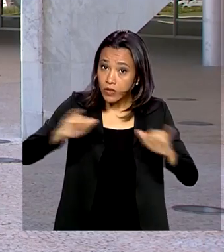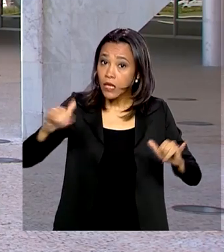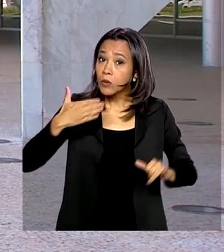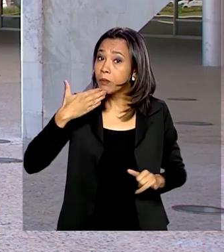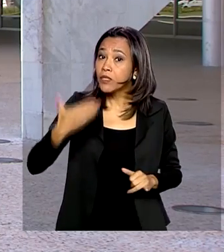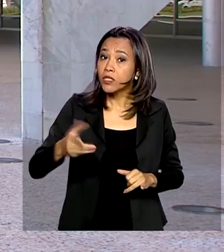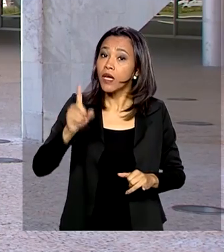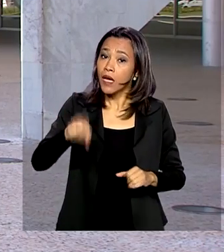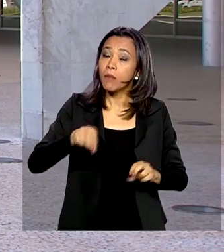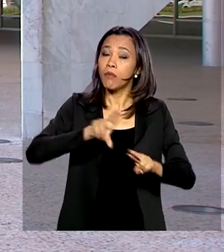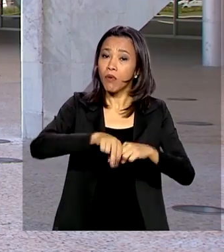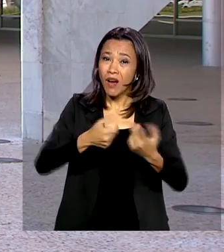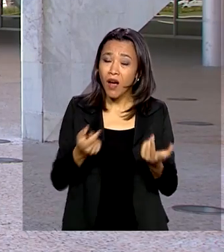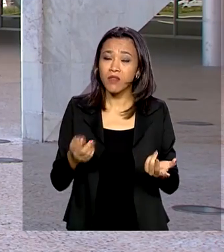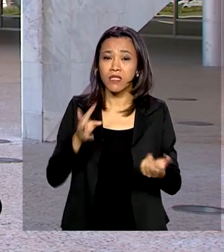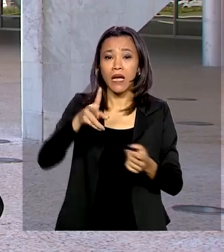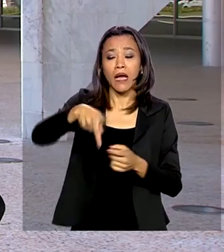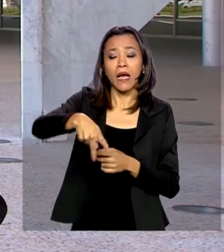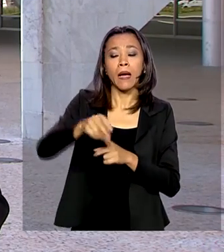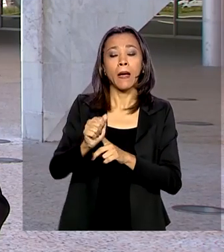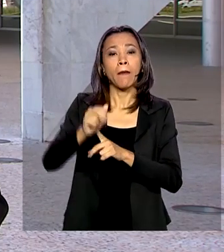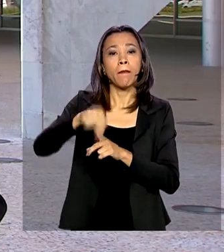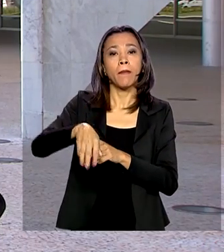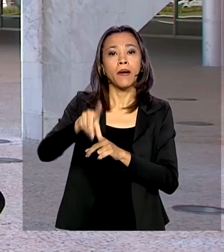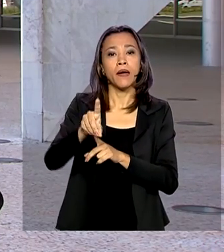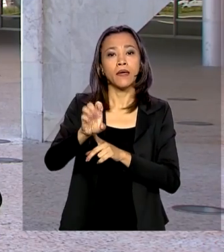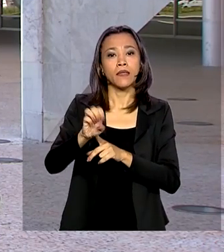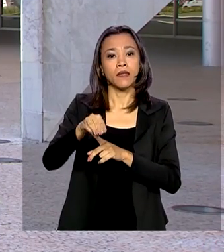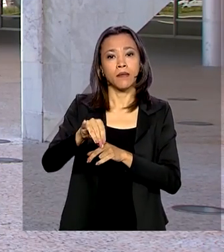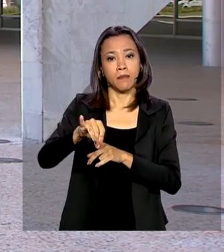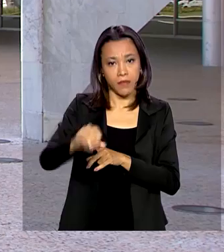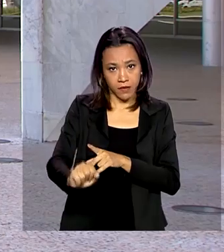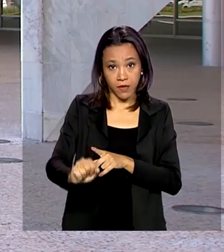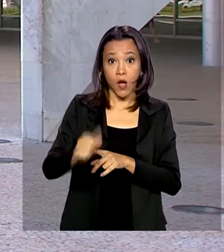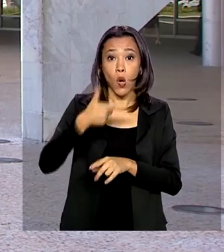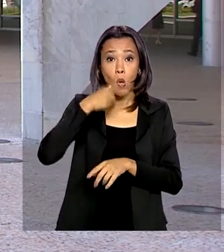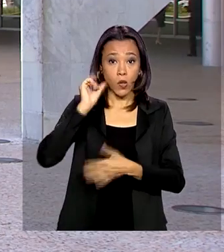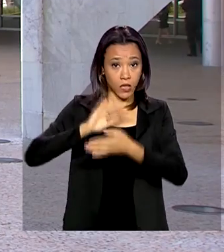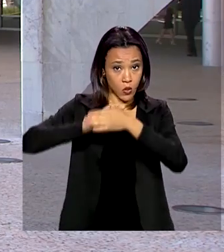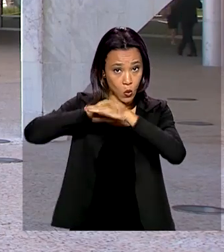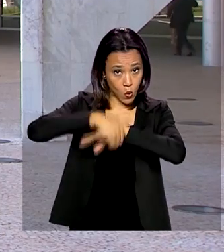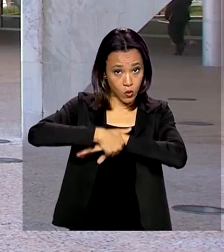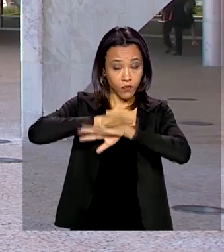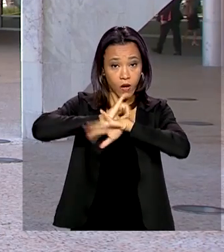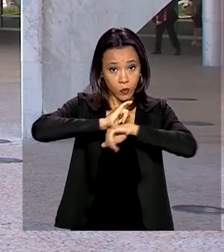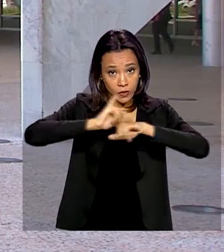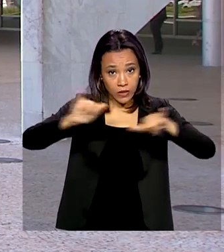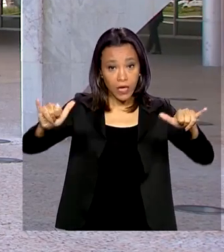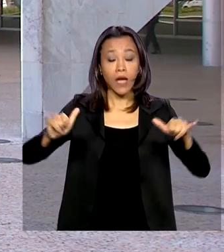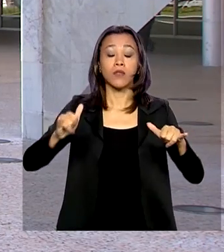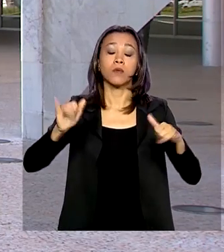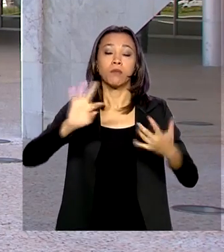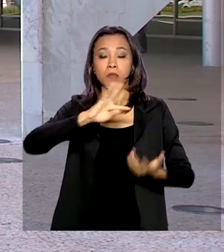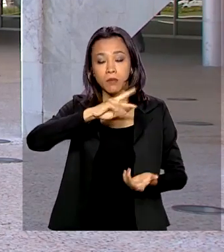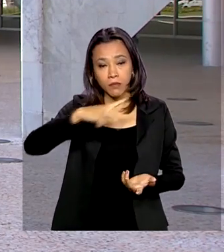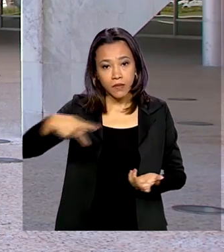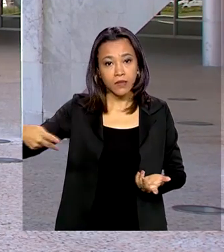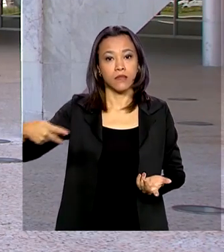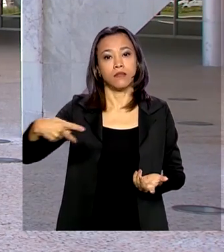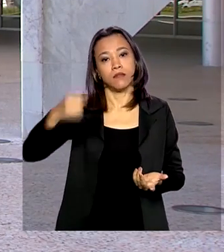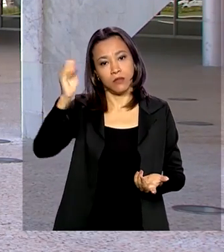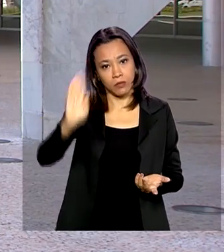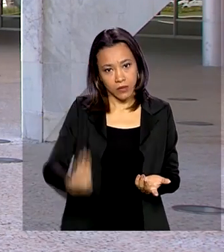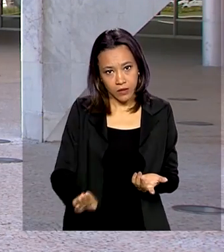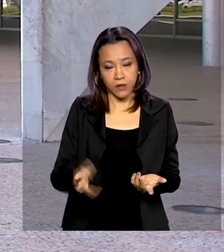pela pandemia do novo coronavírus. Foi anunciado ontem à noite em uma nota oficial da Presidência da República. E esse estado